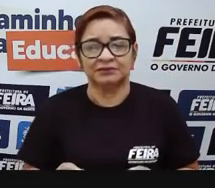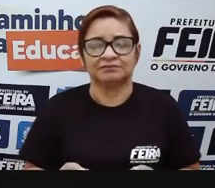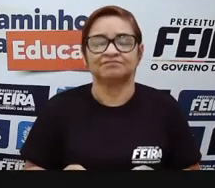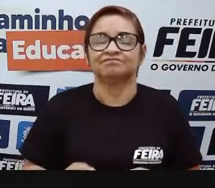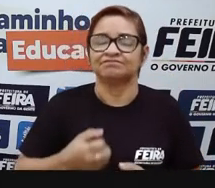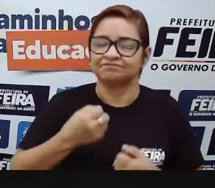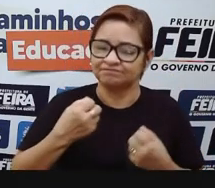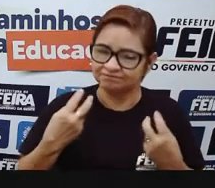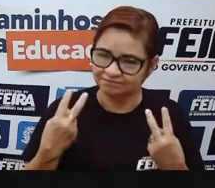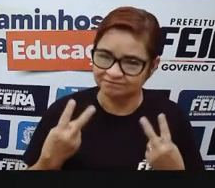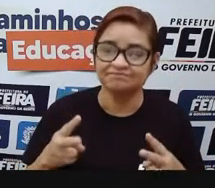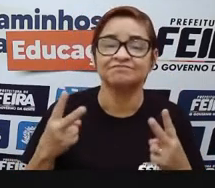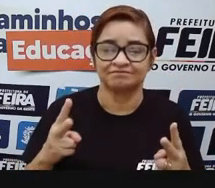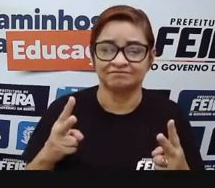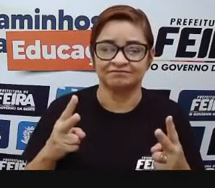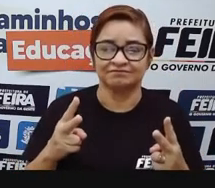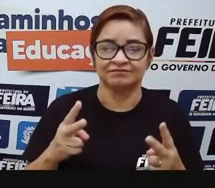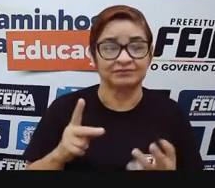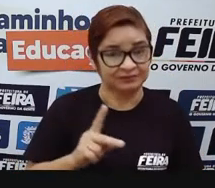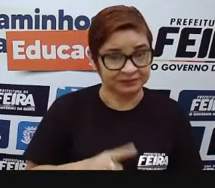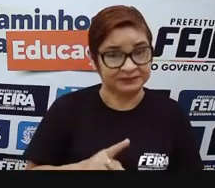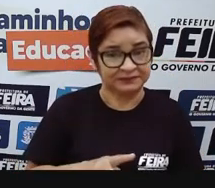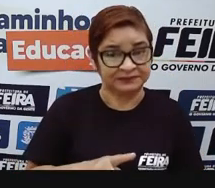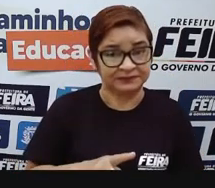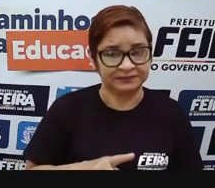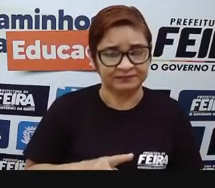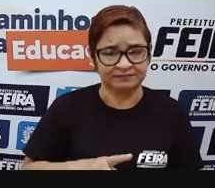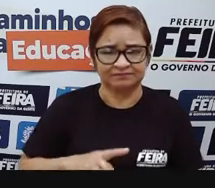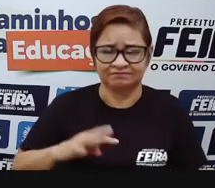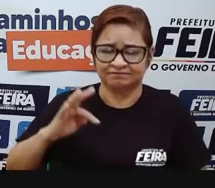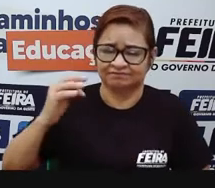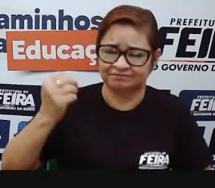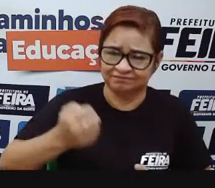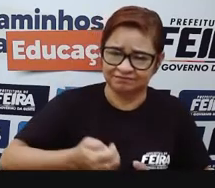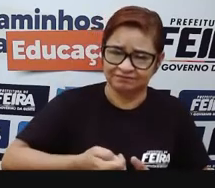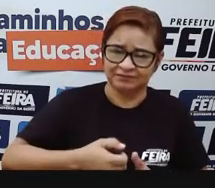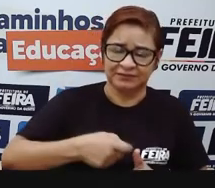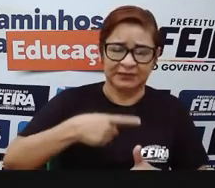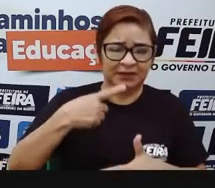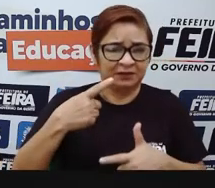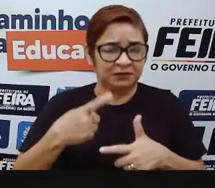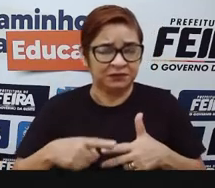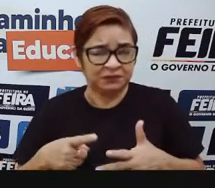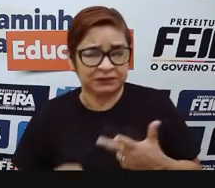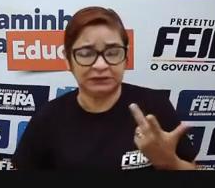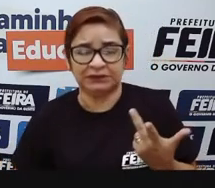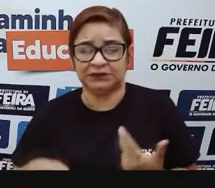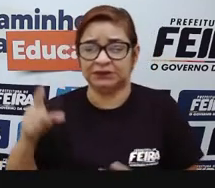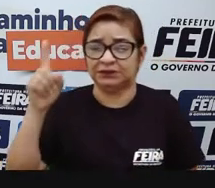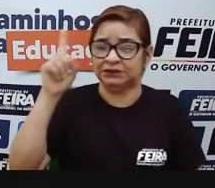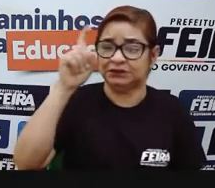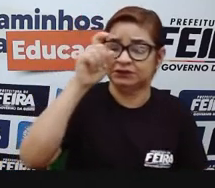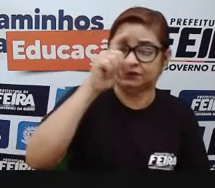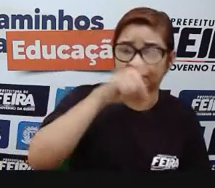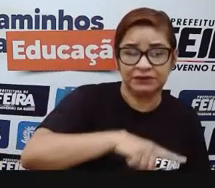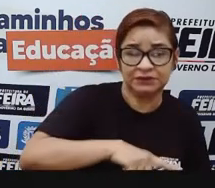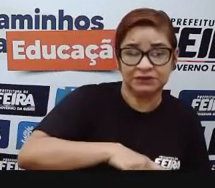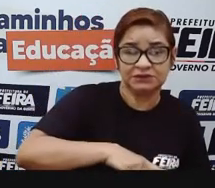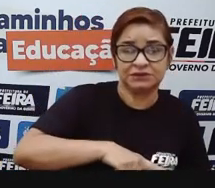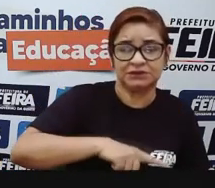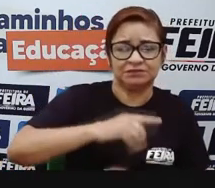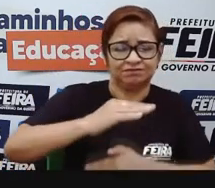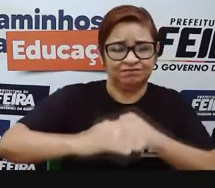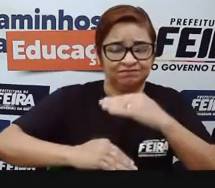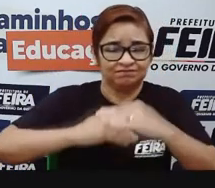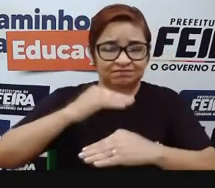mais valor. Não é verdade? Tudo que é mais difícil, tudo que é mais trabalhado, é mais